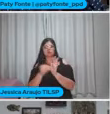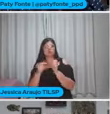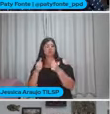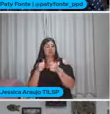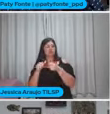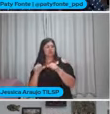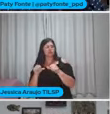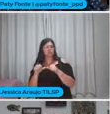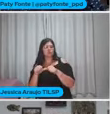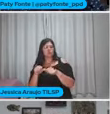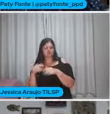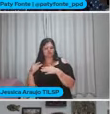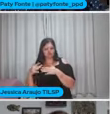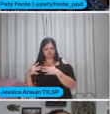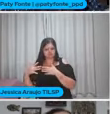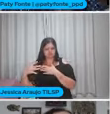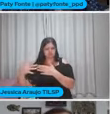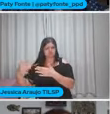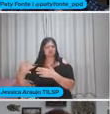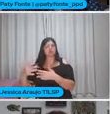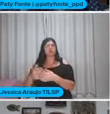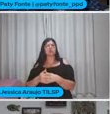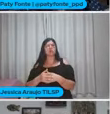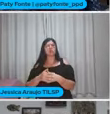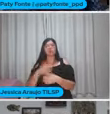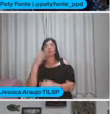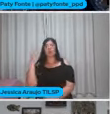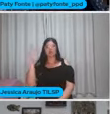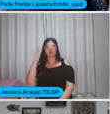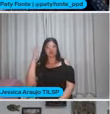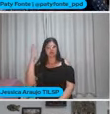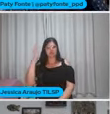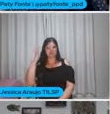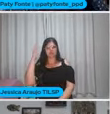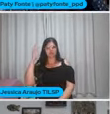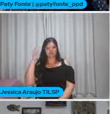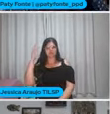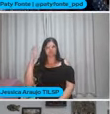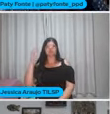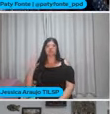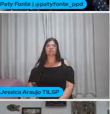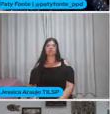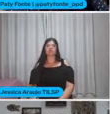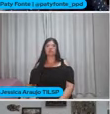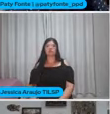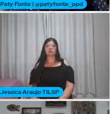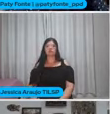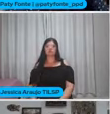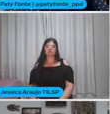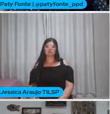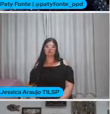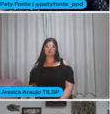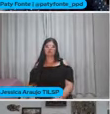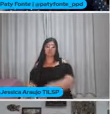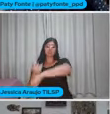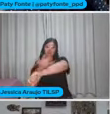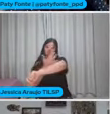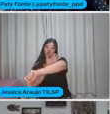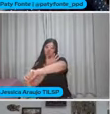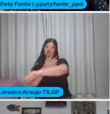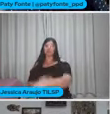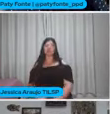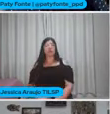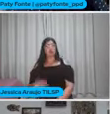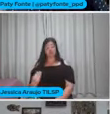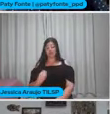no seu rastro As questões climáticas As questões envolvendo emoções Então gente A